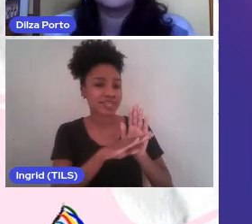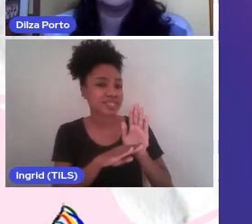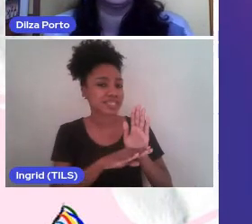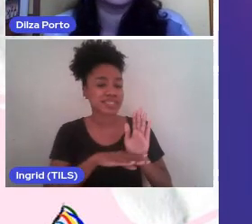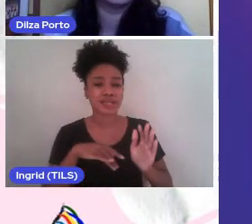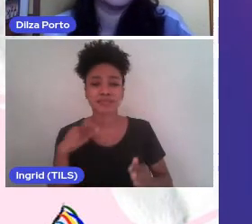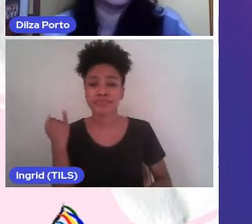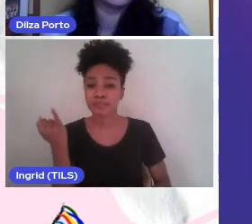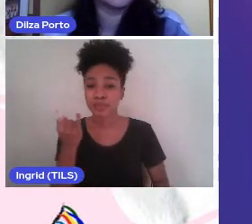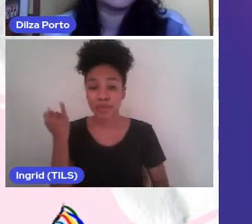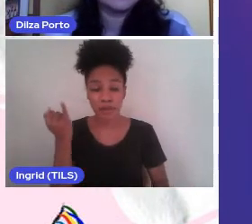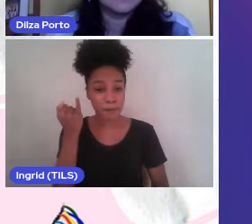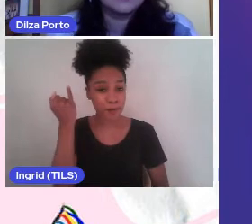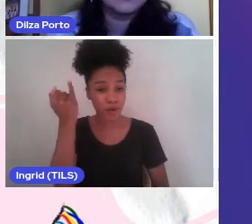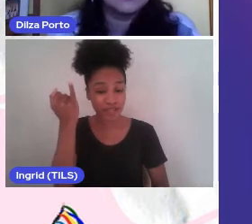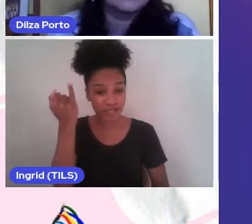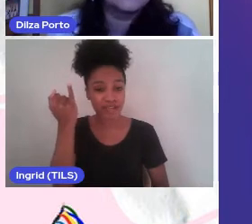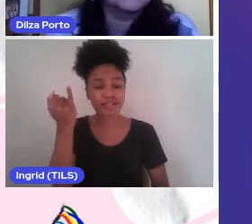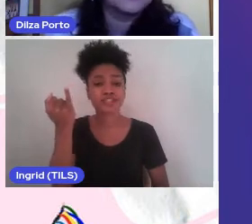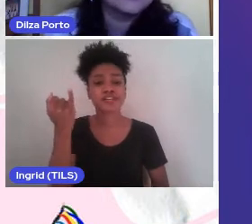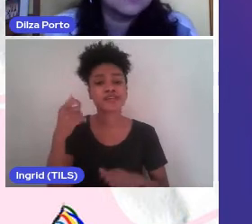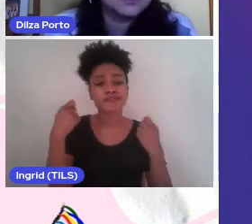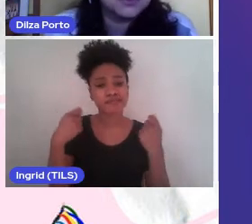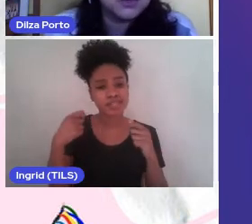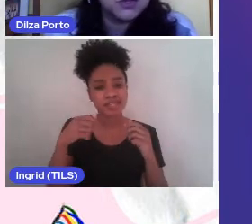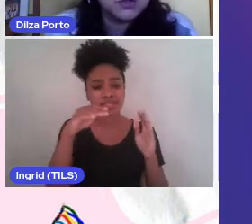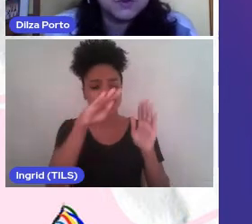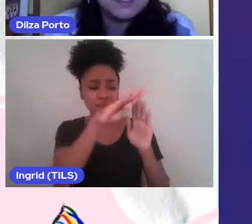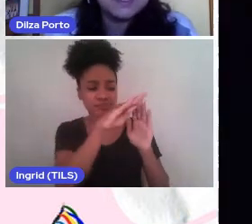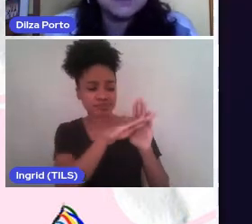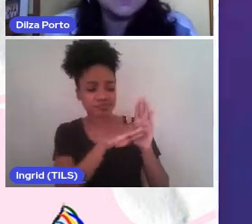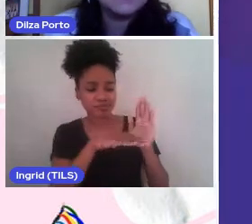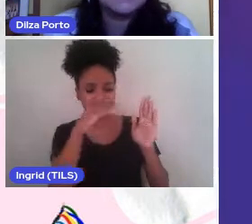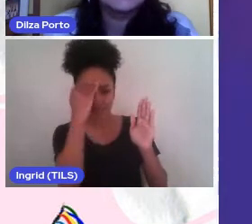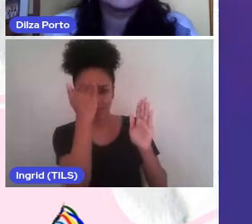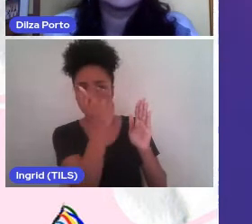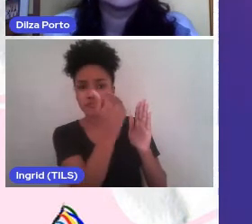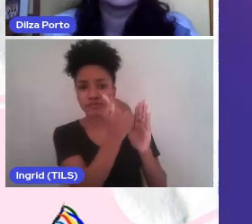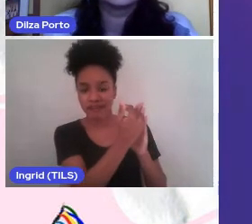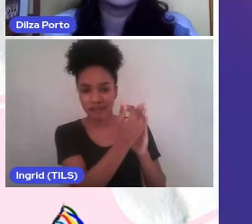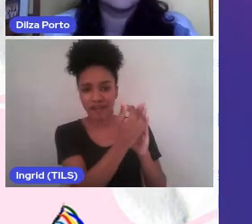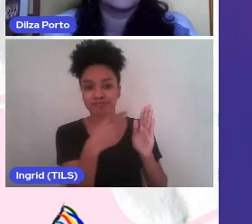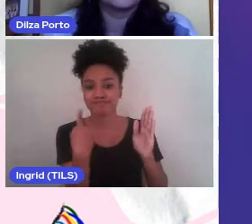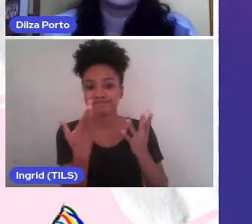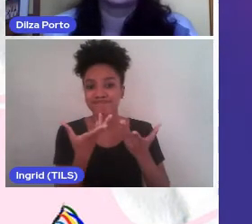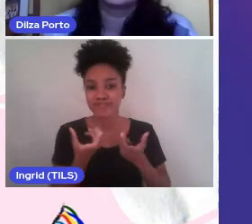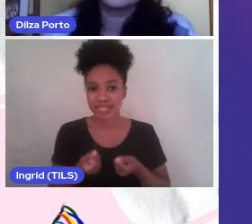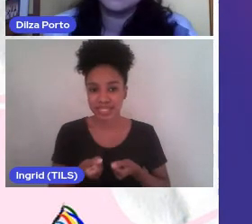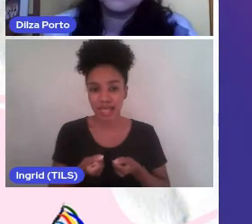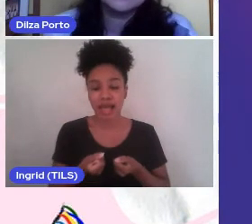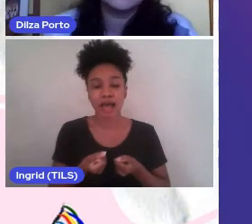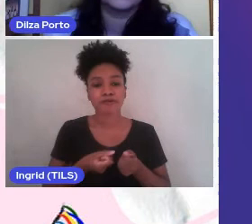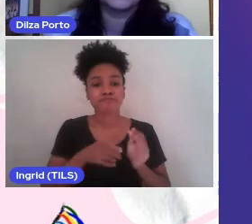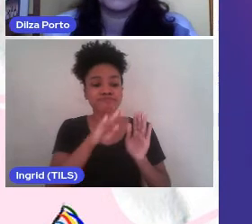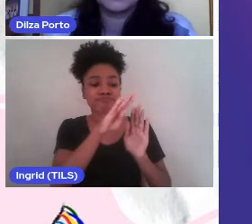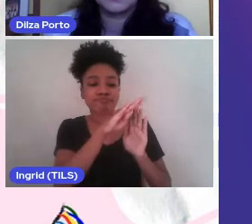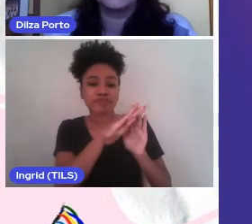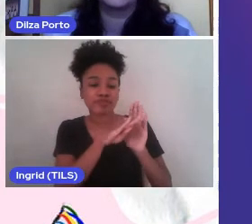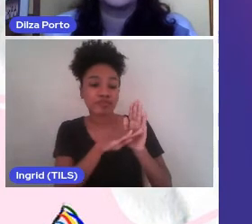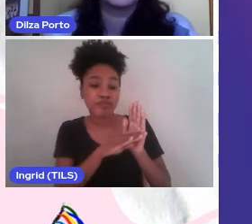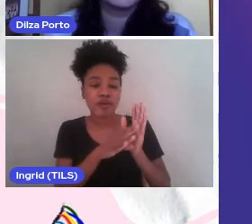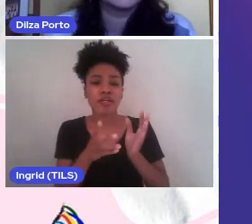porque nenhum trabalho será aceito se não estiver dentro dos nossos princípios, que são visamos a